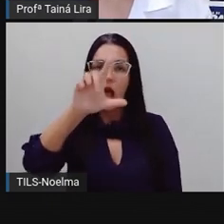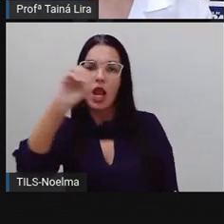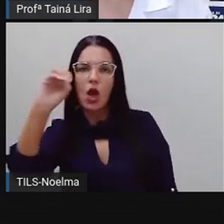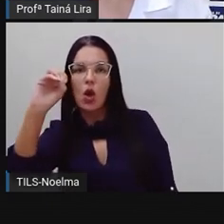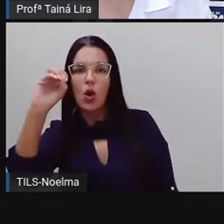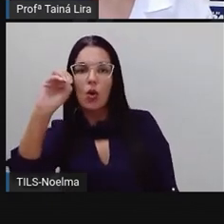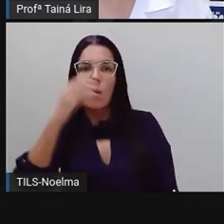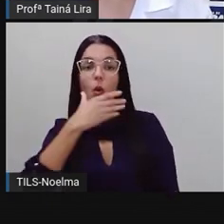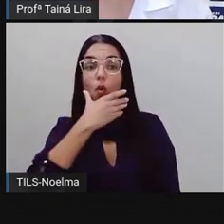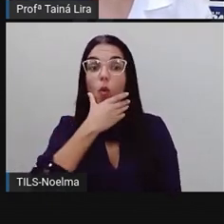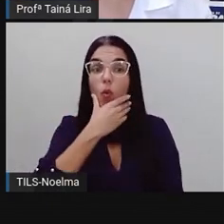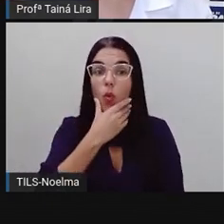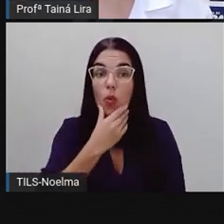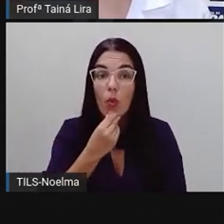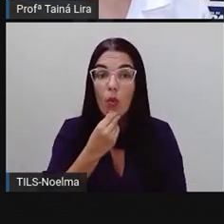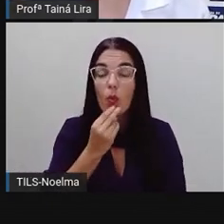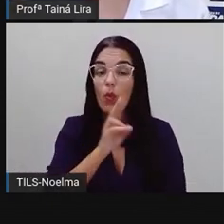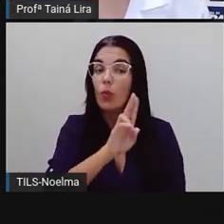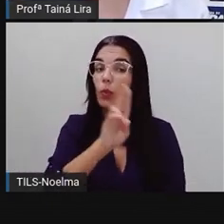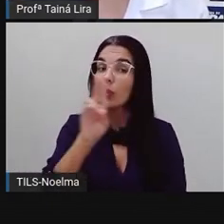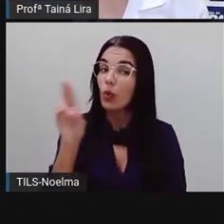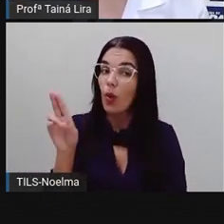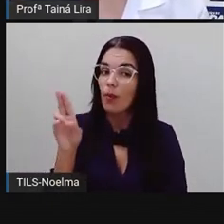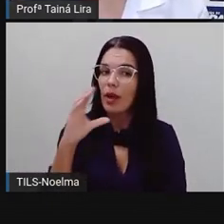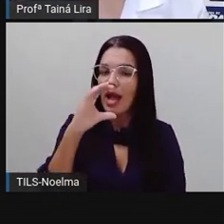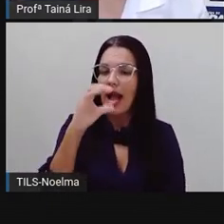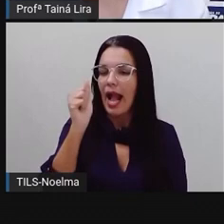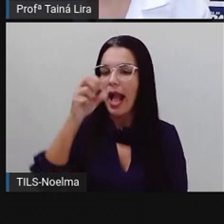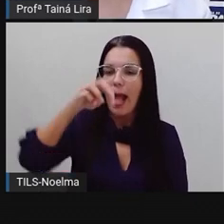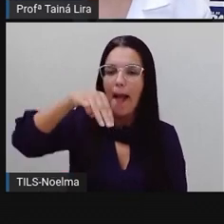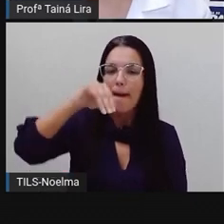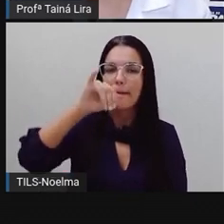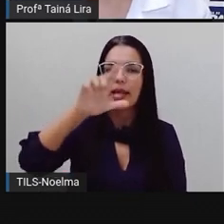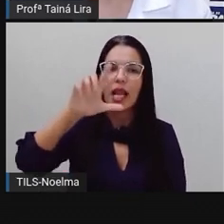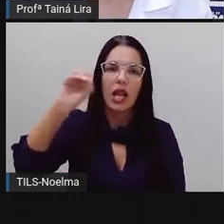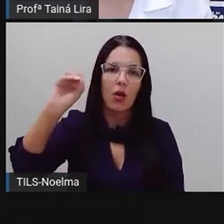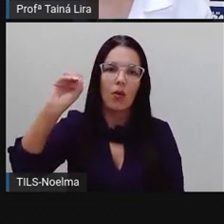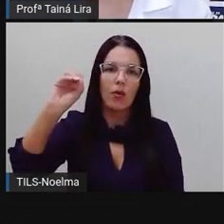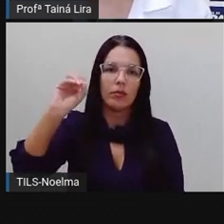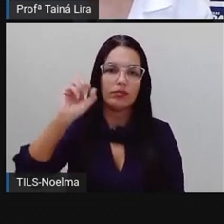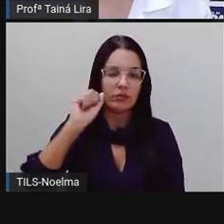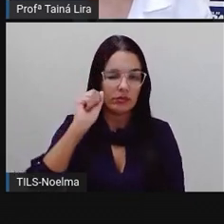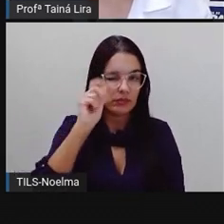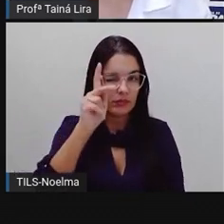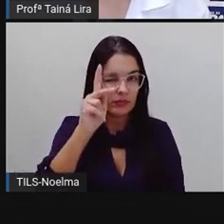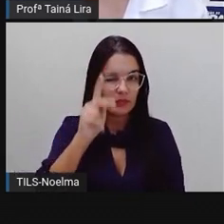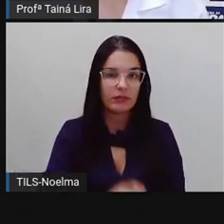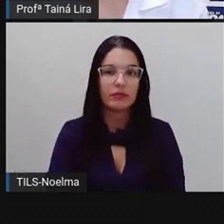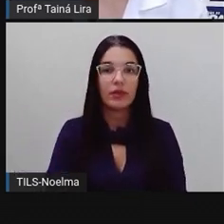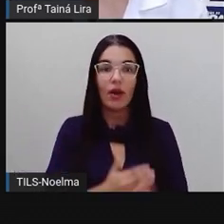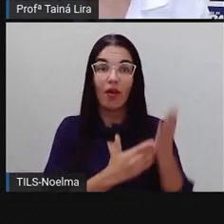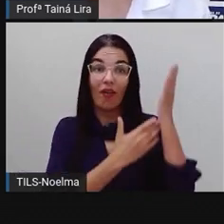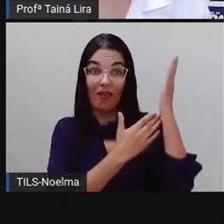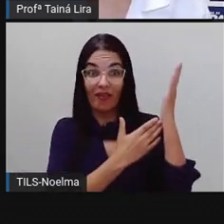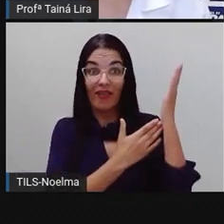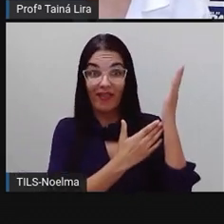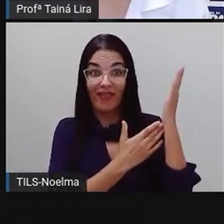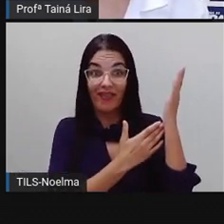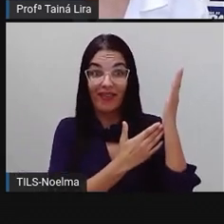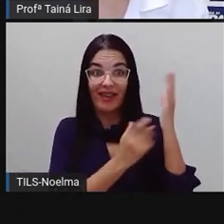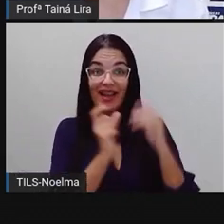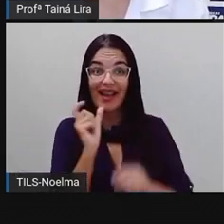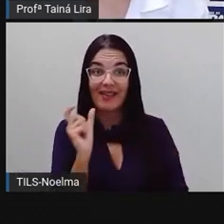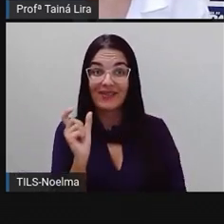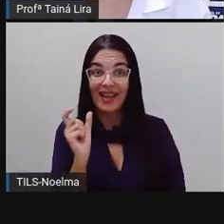Camilo é o nome de uma pessoa, não é Camilo, tá bom? Então, lá? Escrevemos aqui, ó,